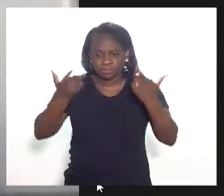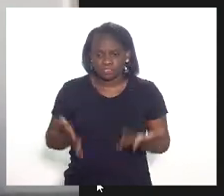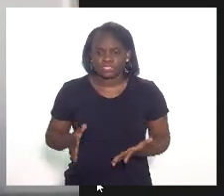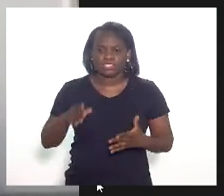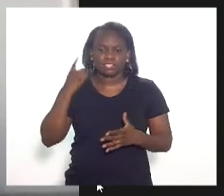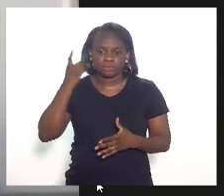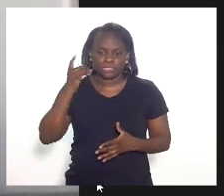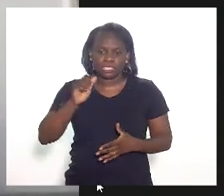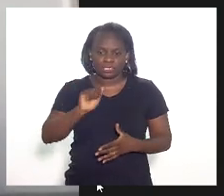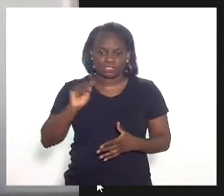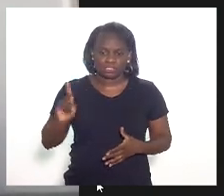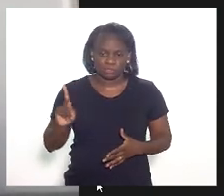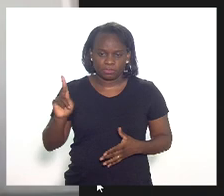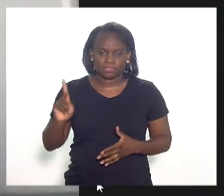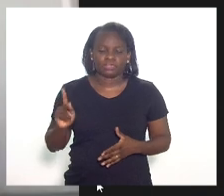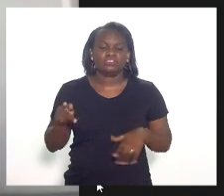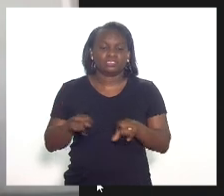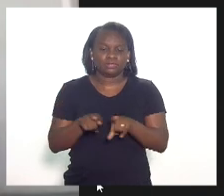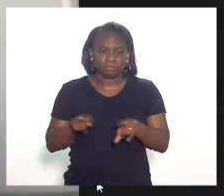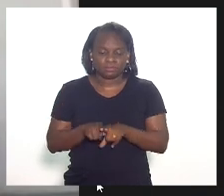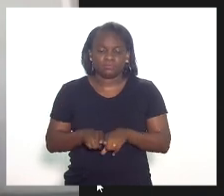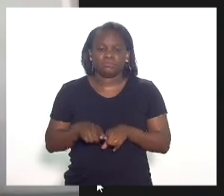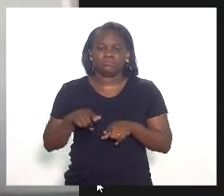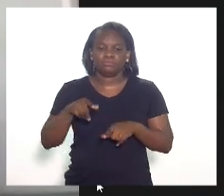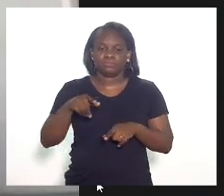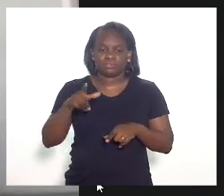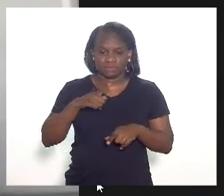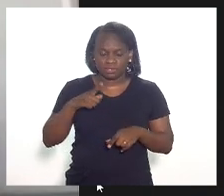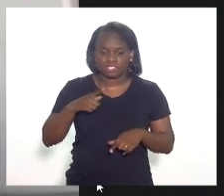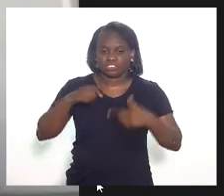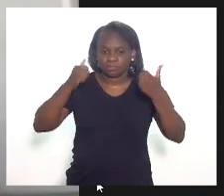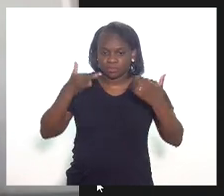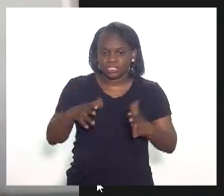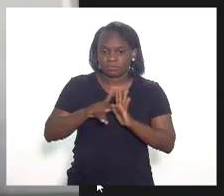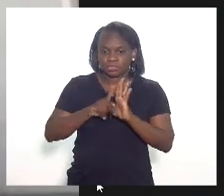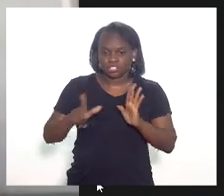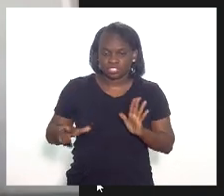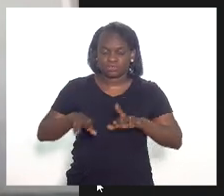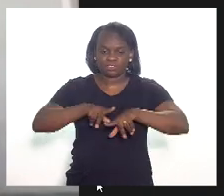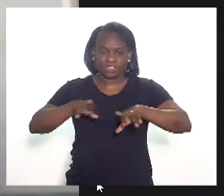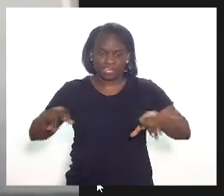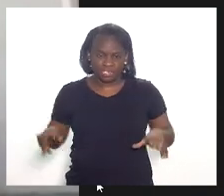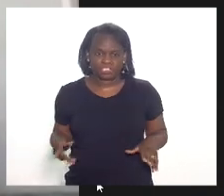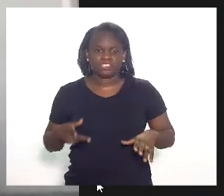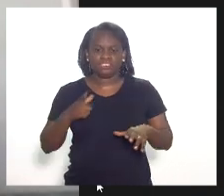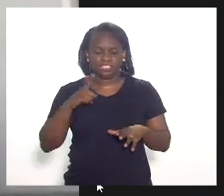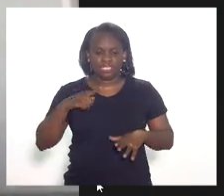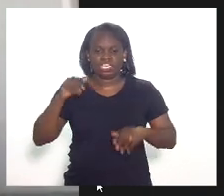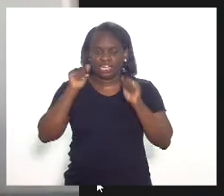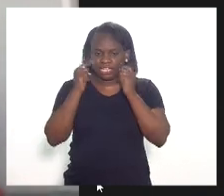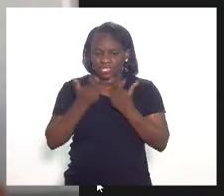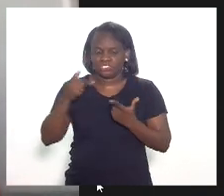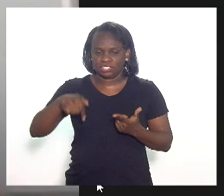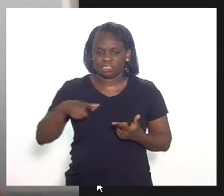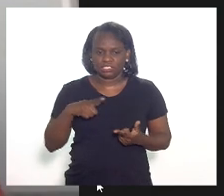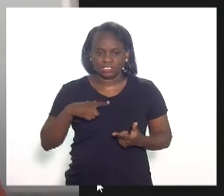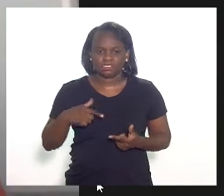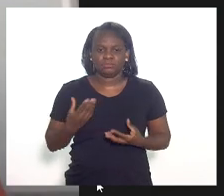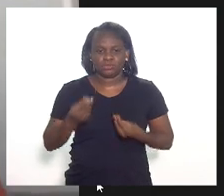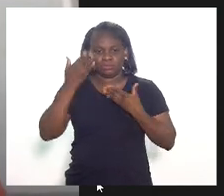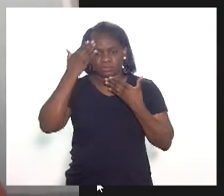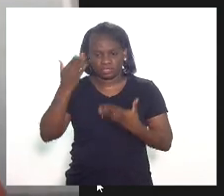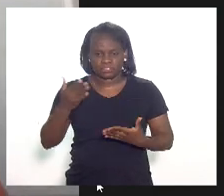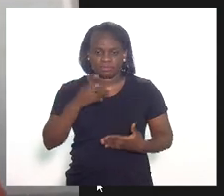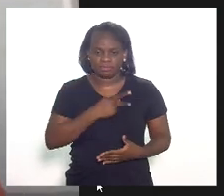do deputado que não bloque e também que a gente possa trazer à luz dos projetos também que já existem na casa nesse sentido. Muito